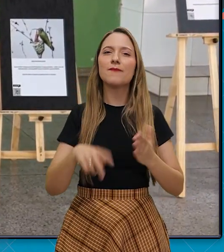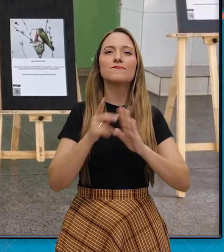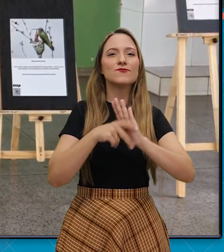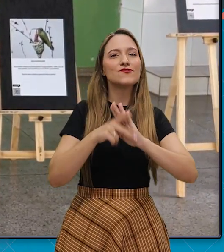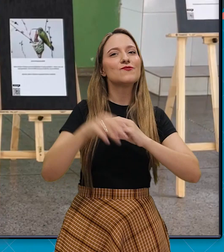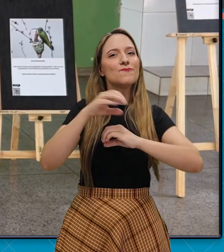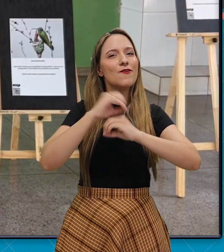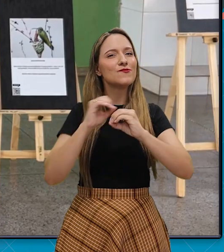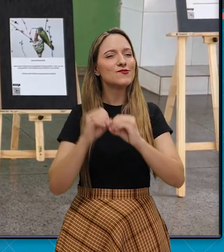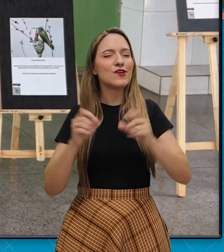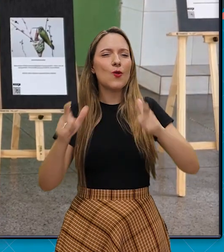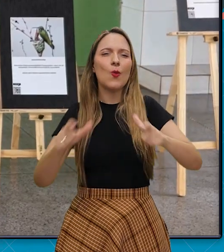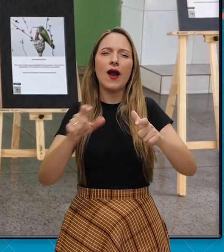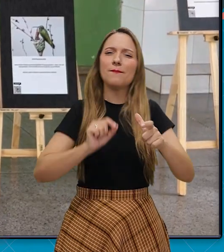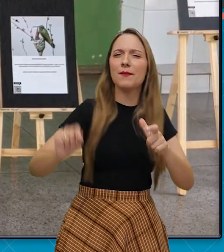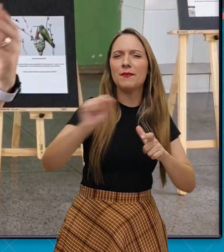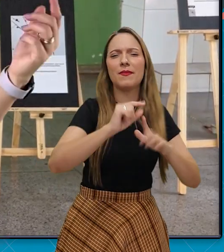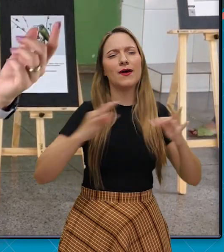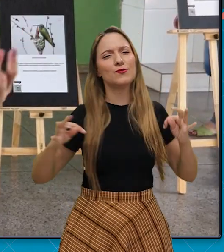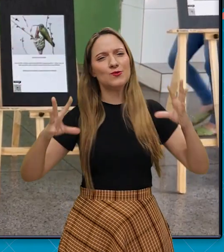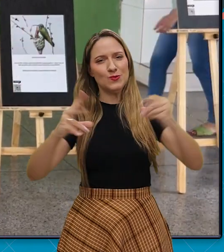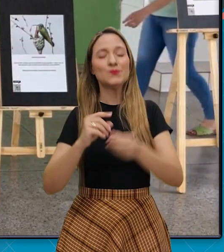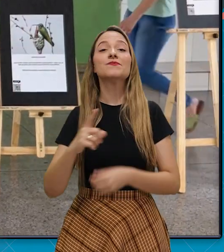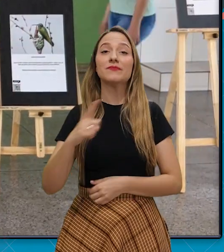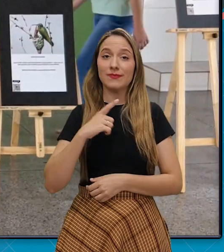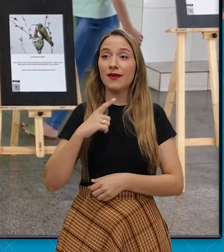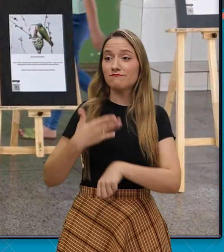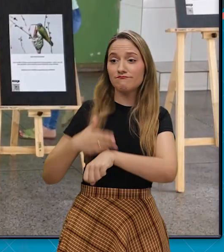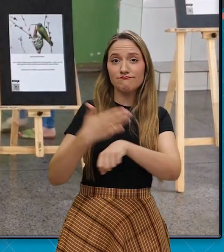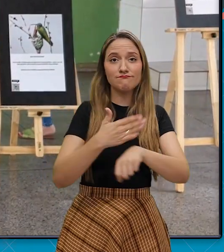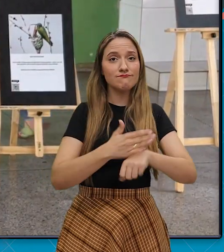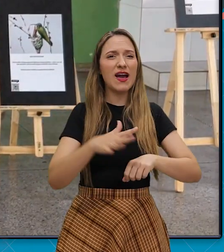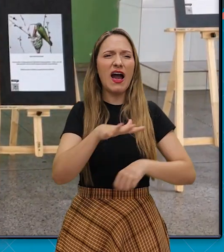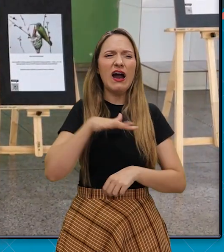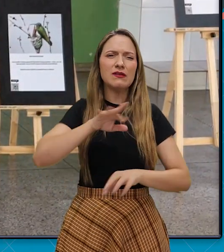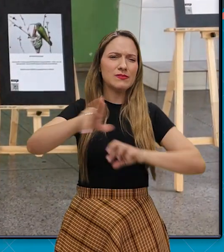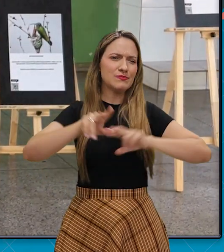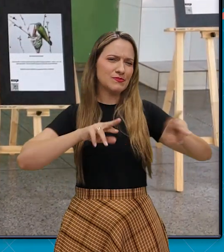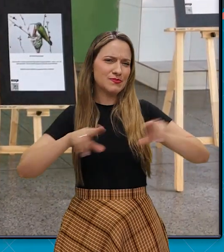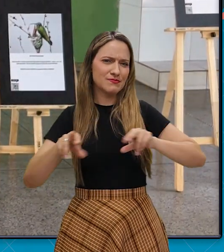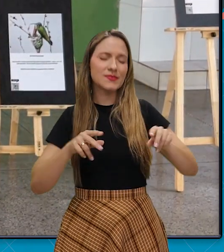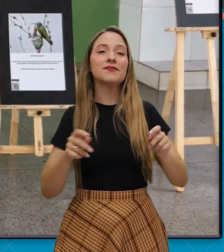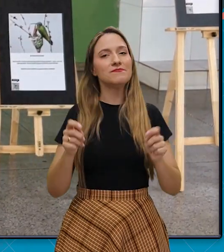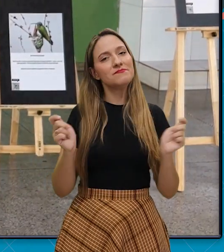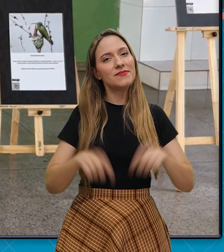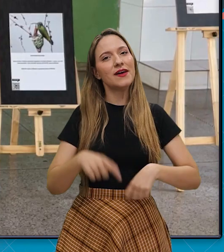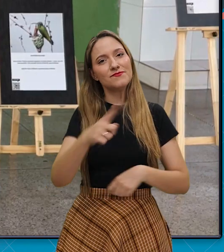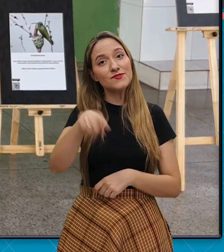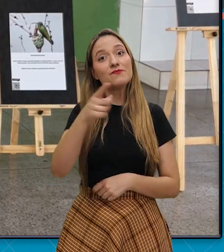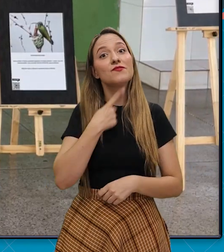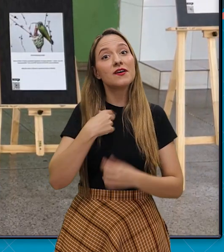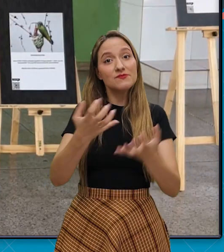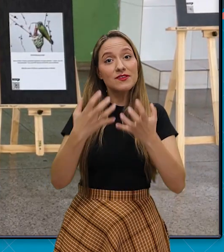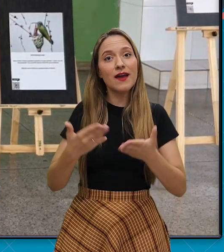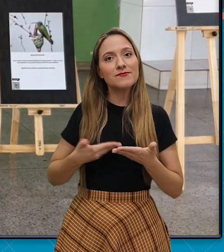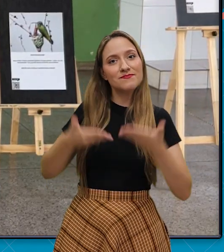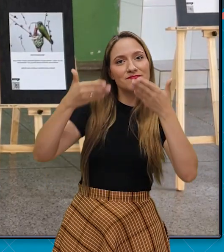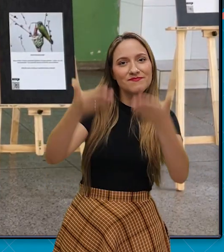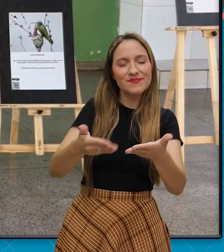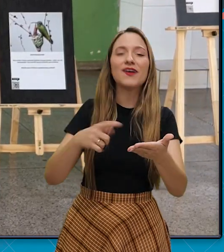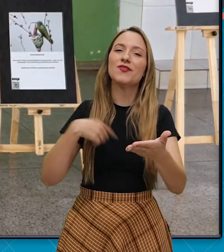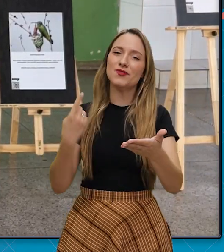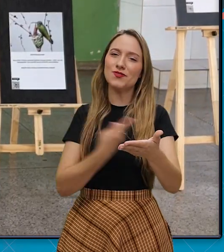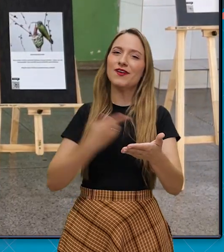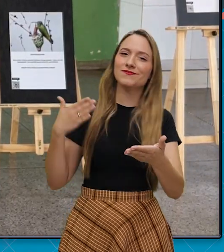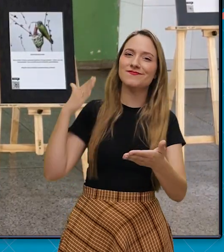UFG em Todo Lugar. Nele temos várias ações acontecendo de diversas áreas e conte conosco se você quiser